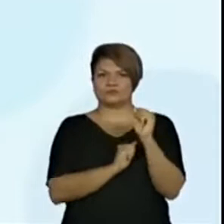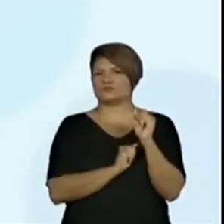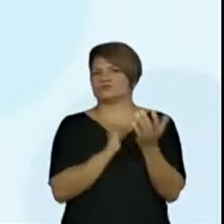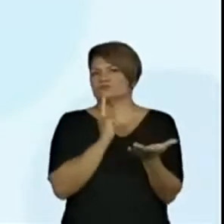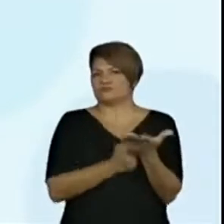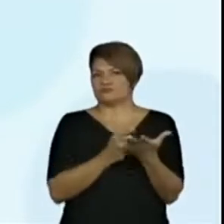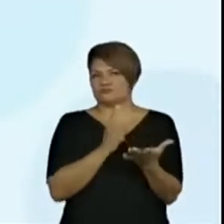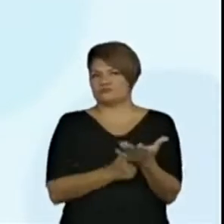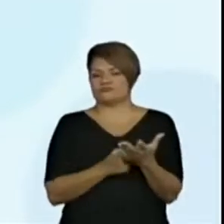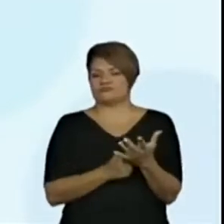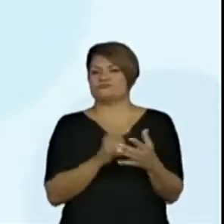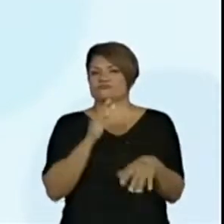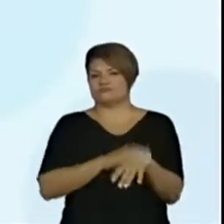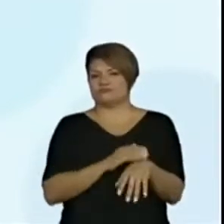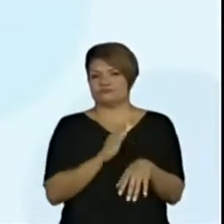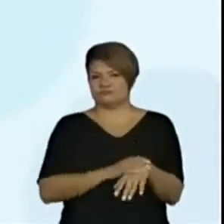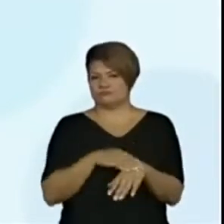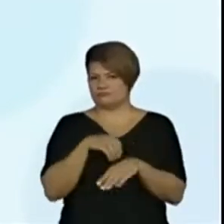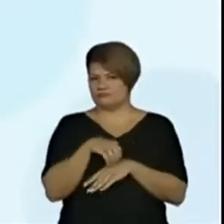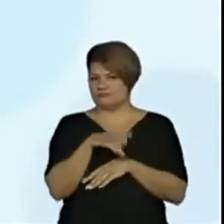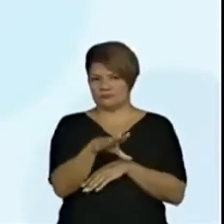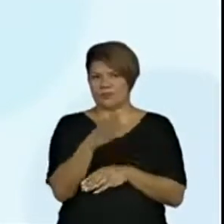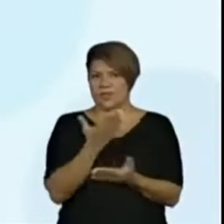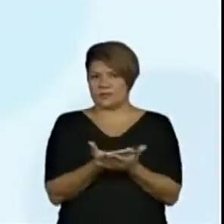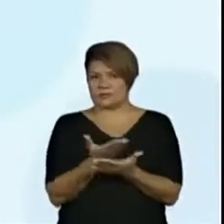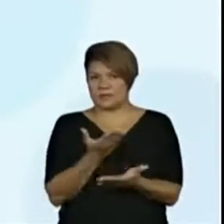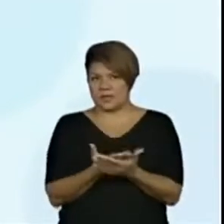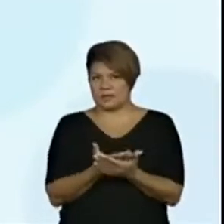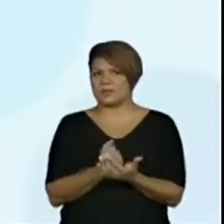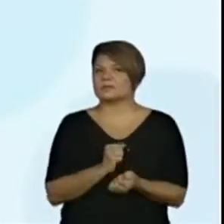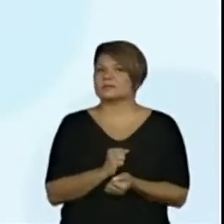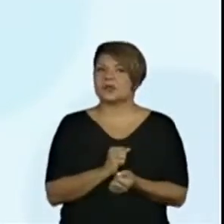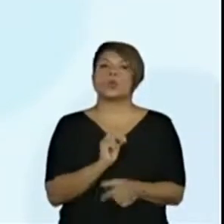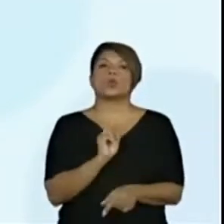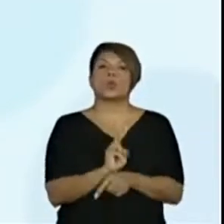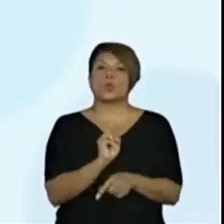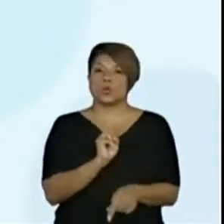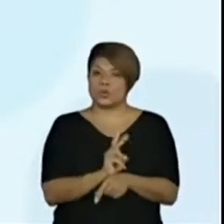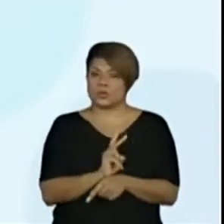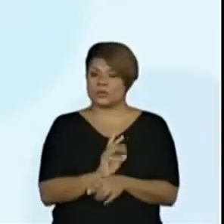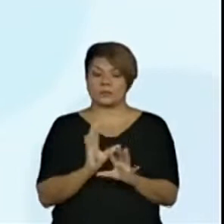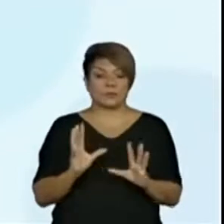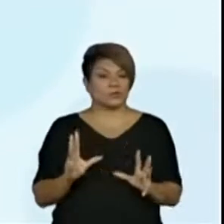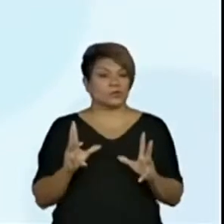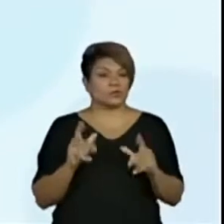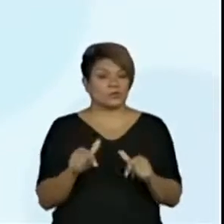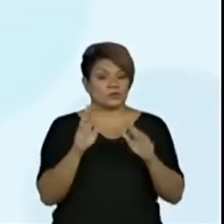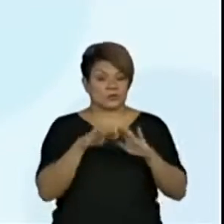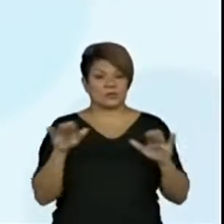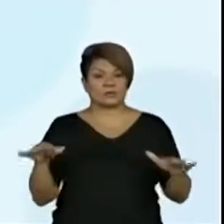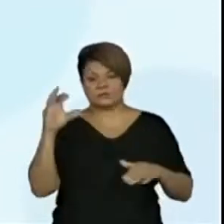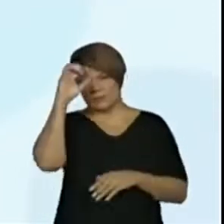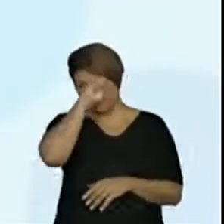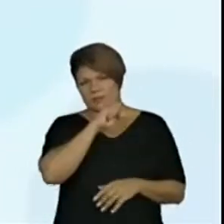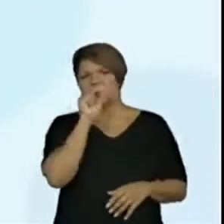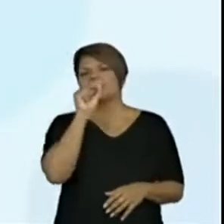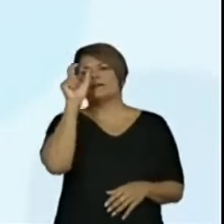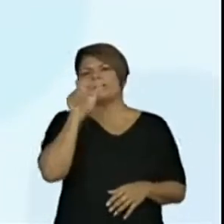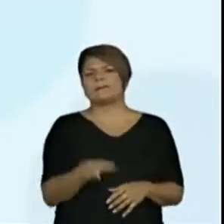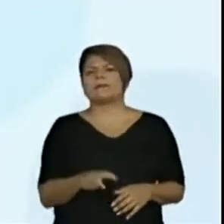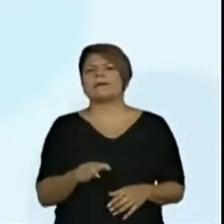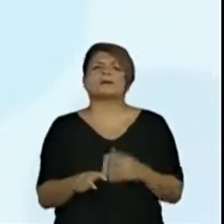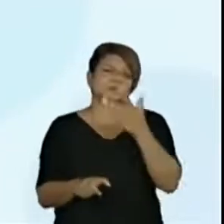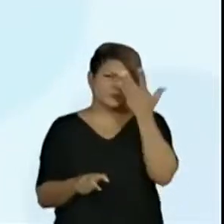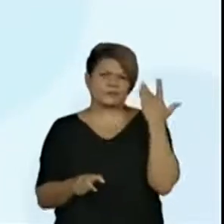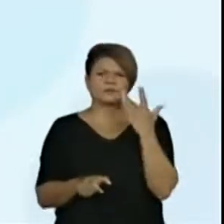executa as aulas para os alunos e cuida para que todos os alunos aprendam. Quem